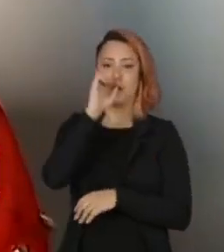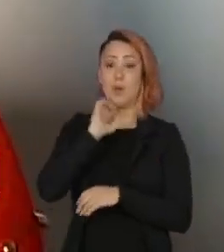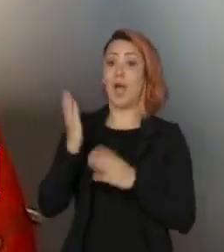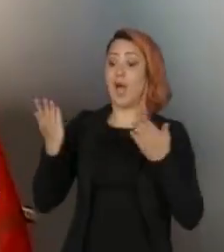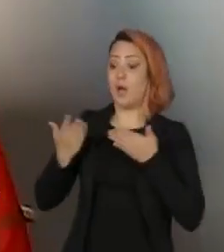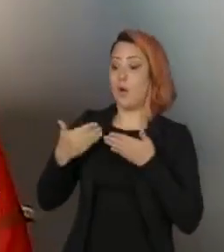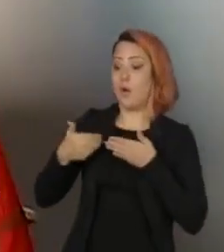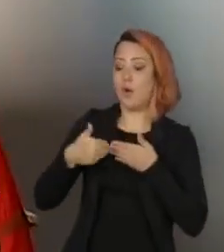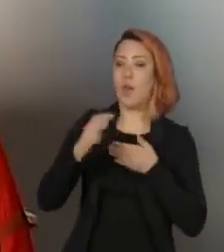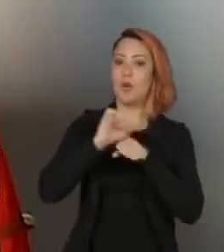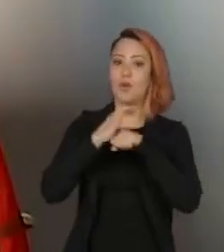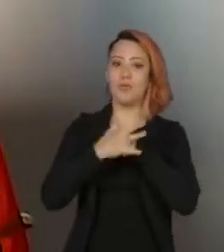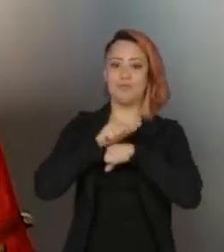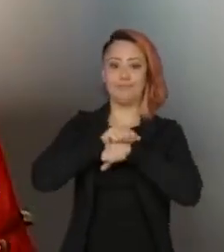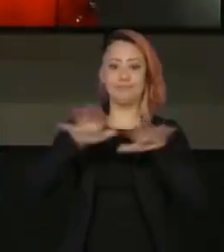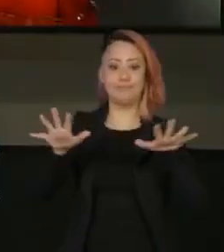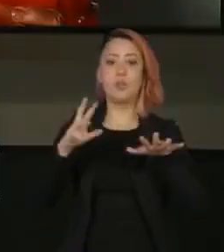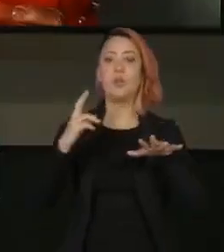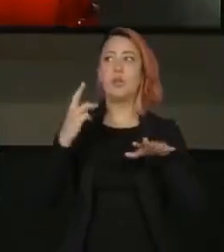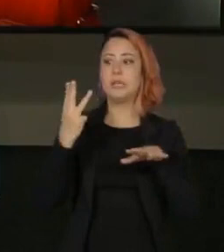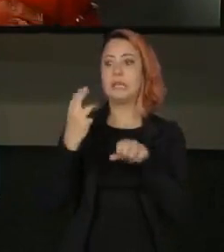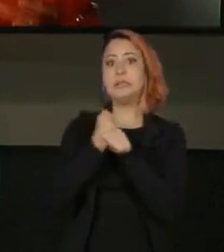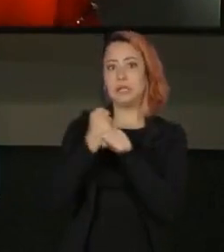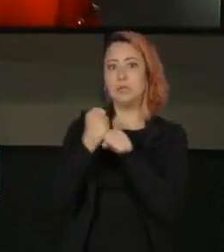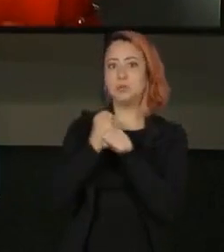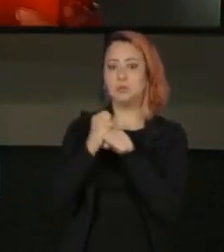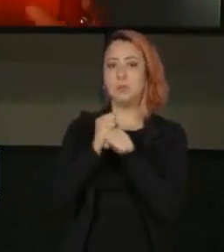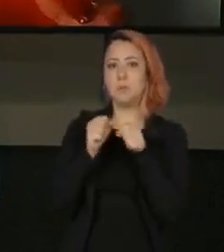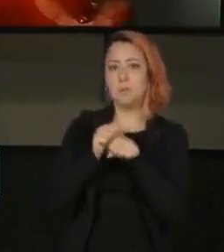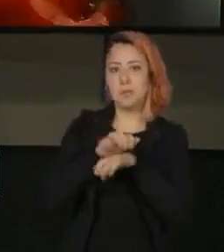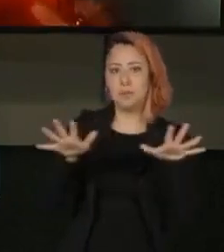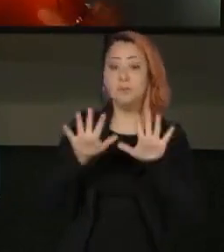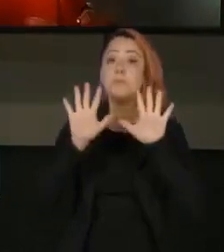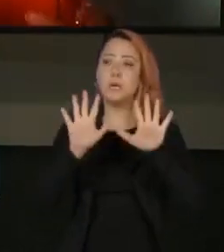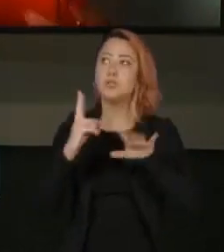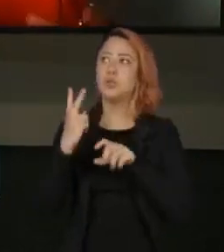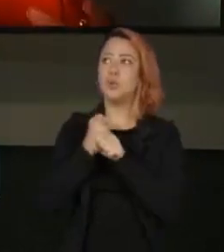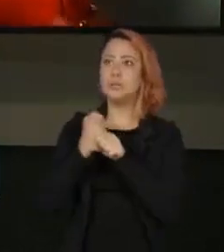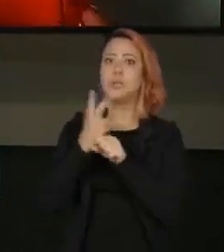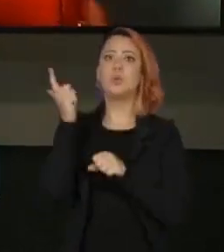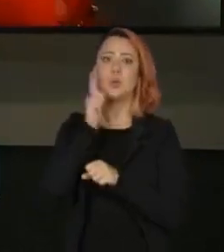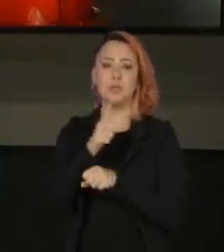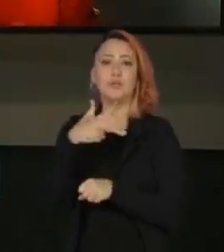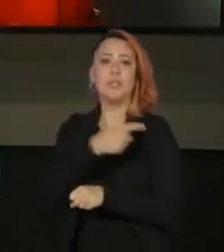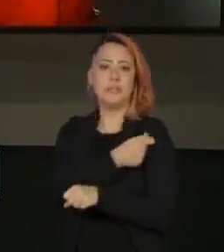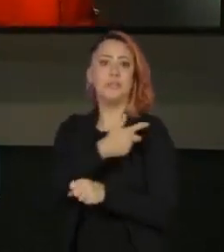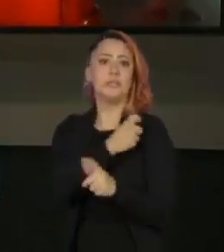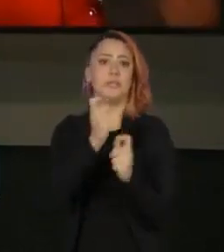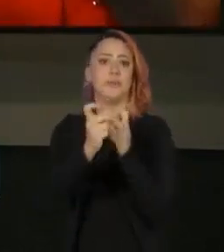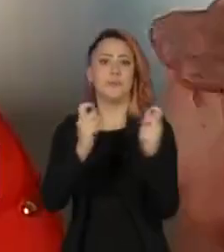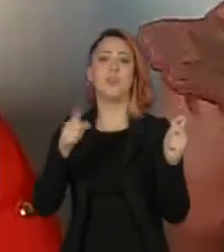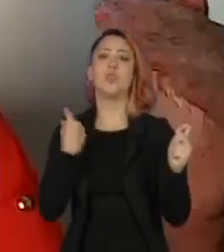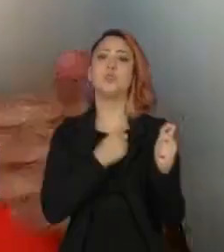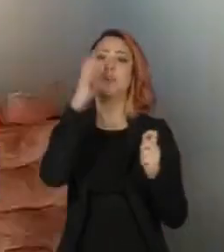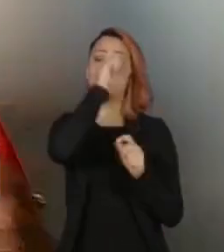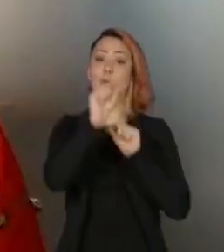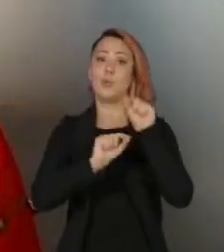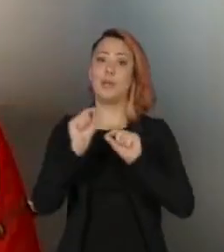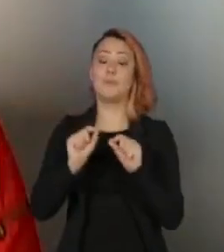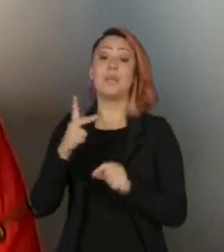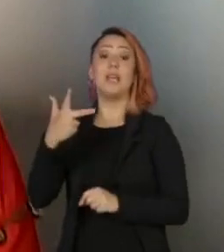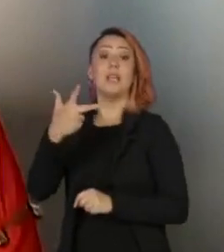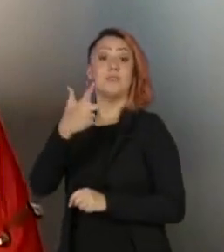três anos de pandemia, dois anos de vacinação, e a gente aprendeu que a proteção que a vacina nos dá, ela vai